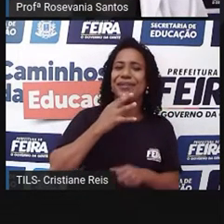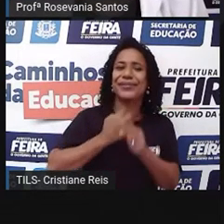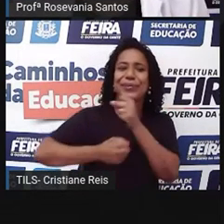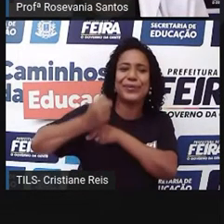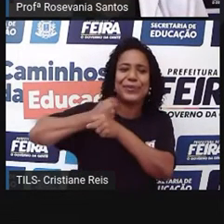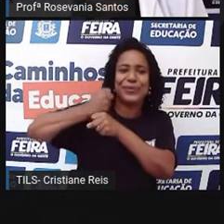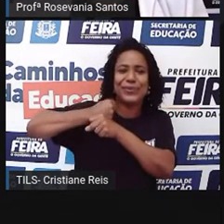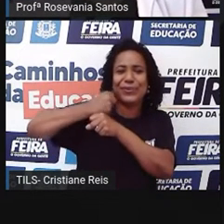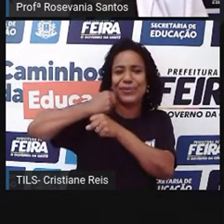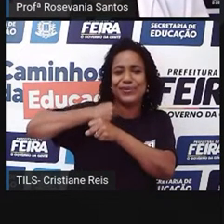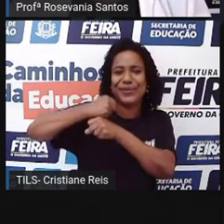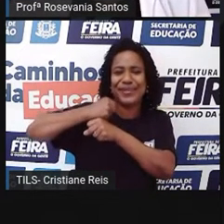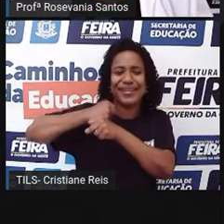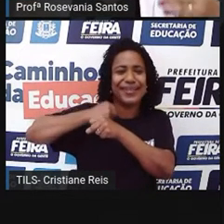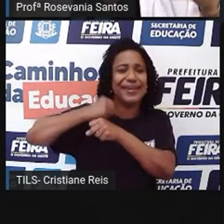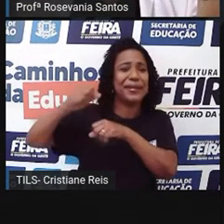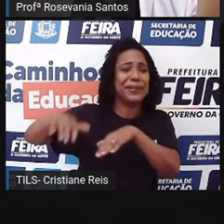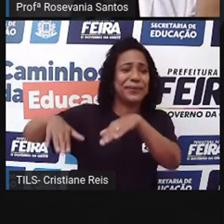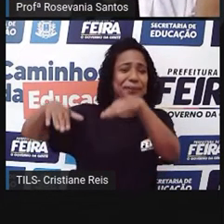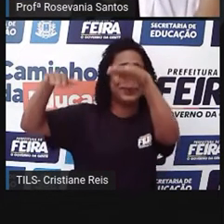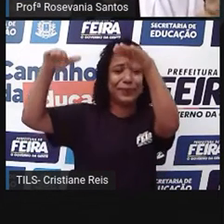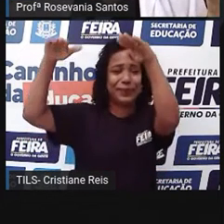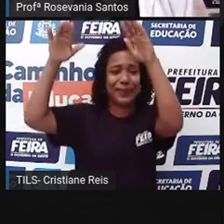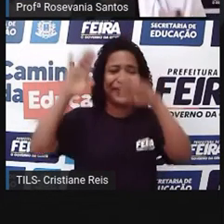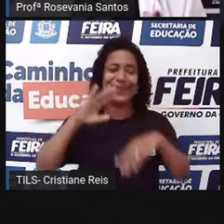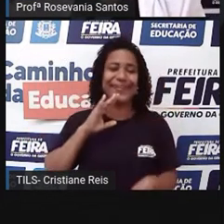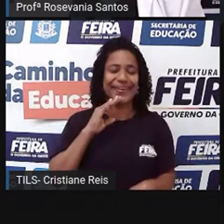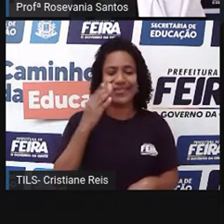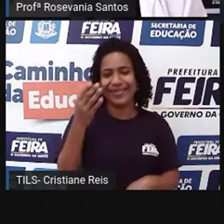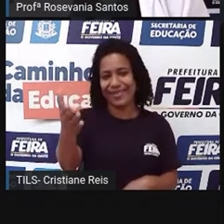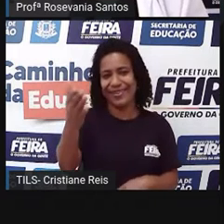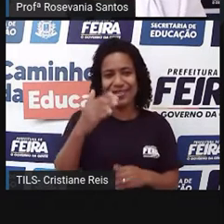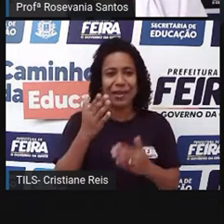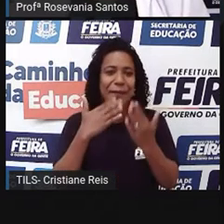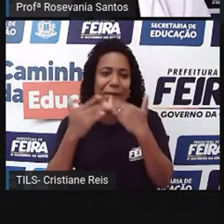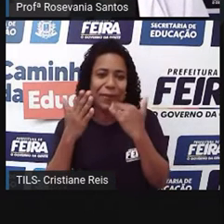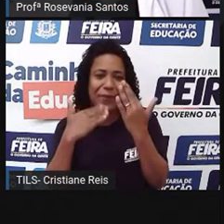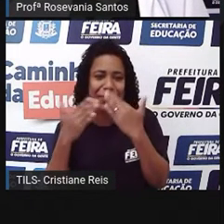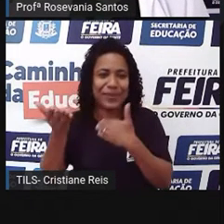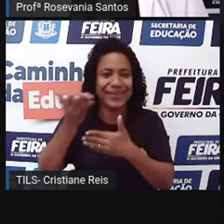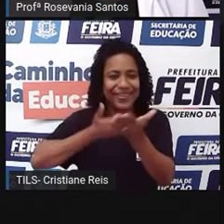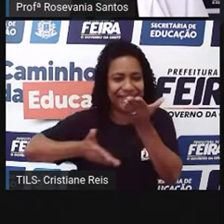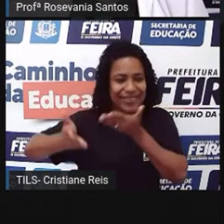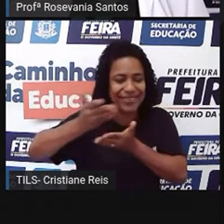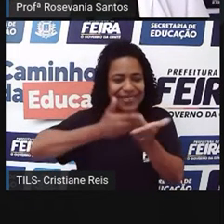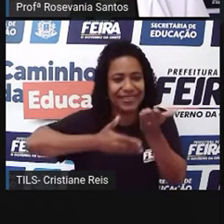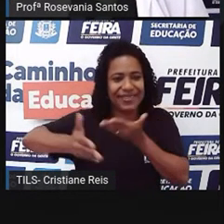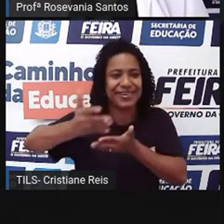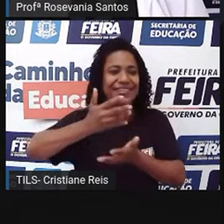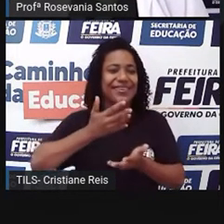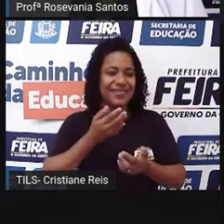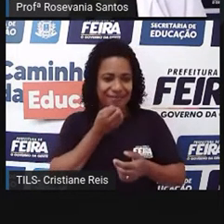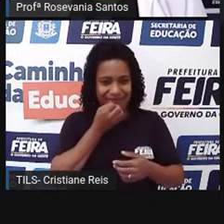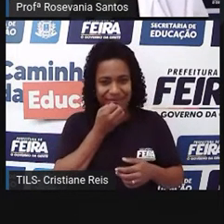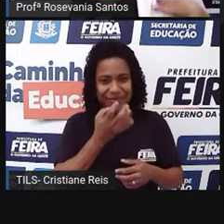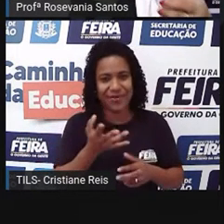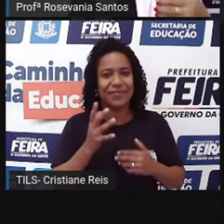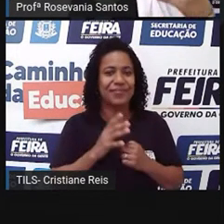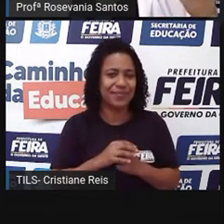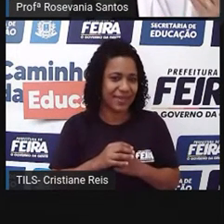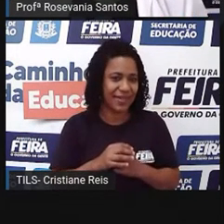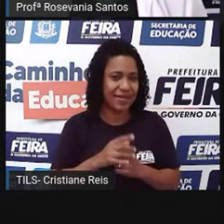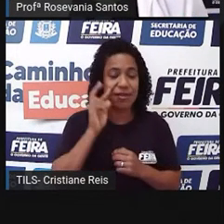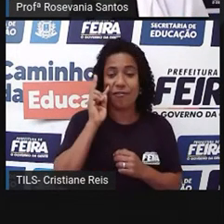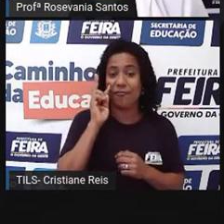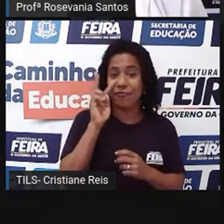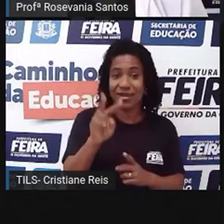volta o papo em dia, dá aquela alimentada, né, nas amizades, aquela ideia de rever